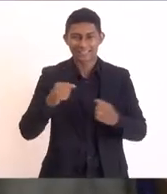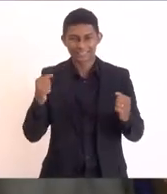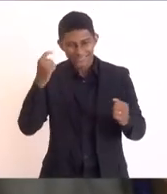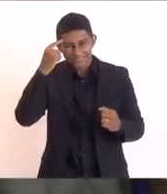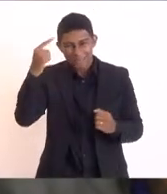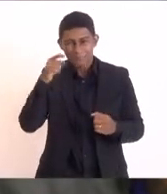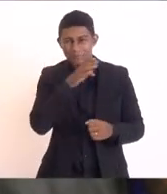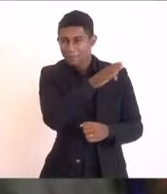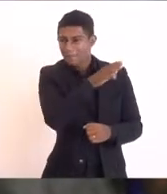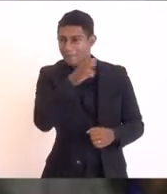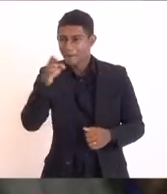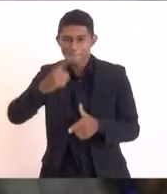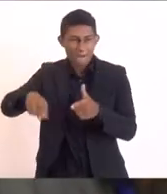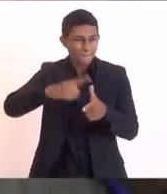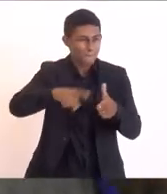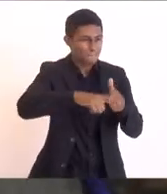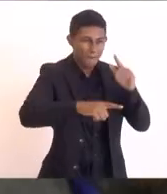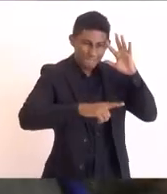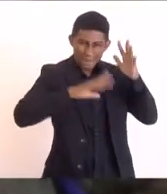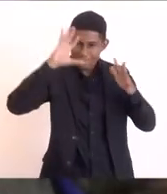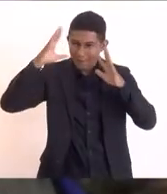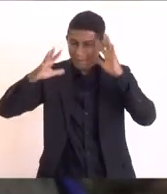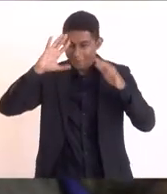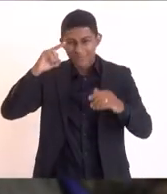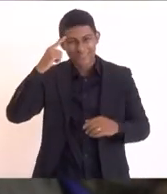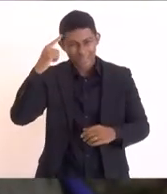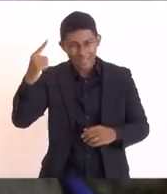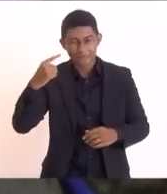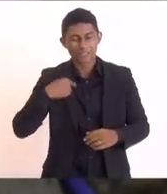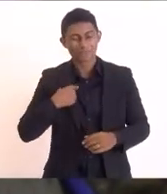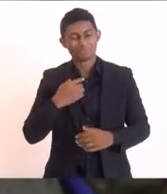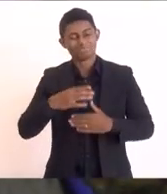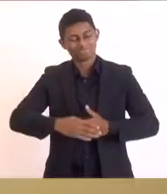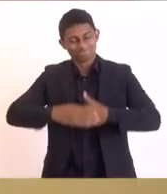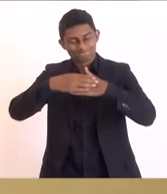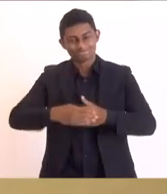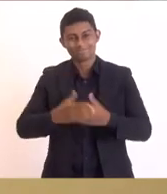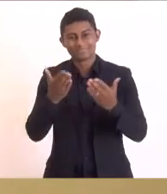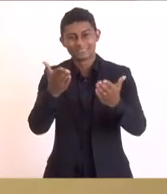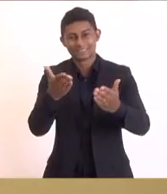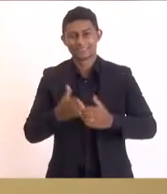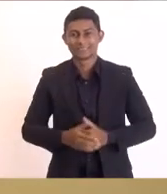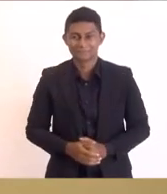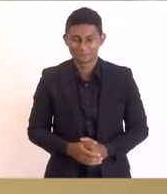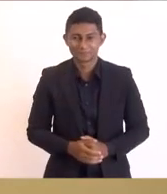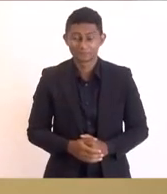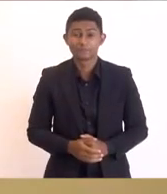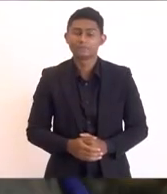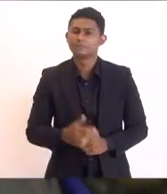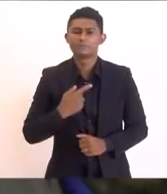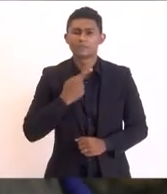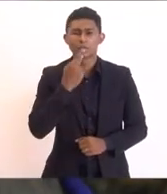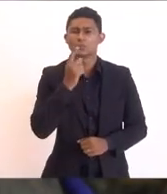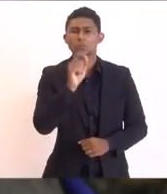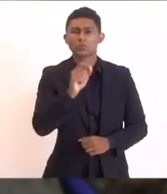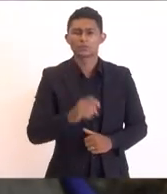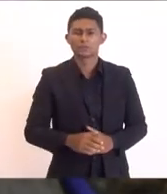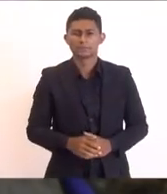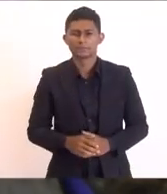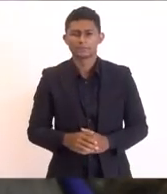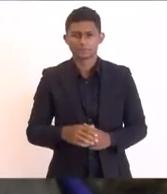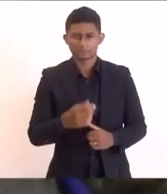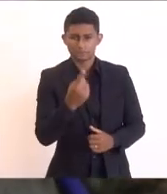os problemas e fazendo o Cabo Frio avançar minha saudação carinhosa prefeito bom o quer dizer que é um fundo